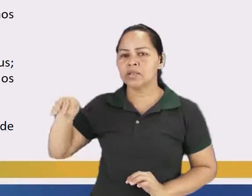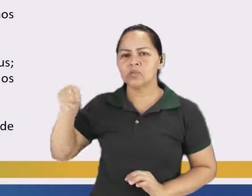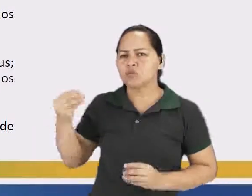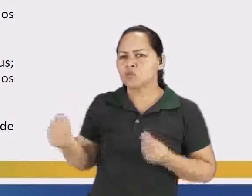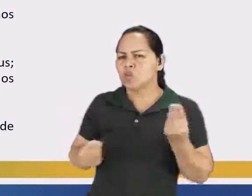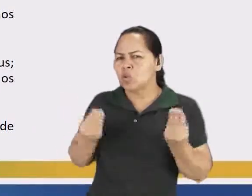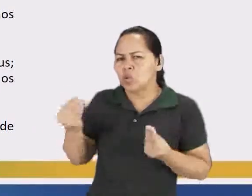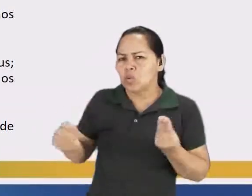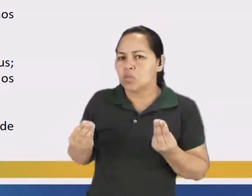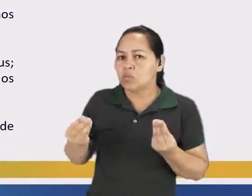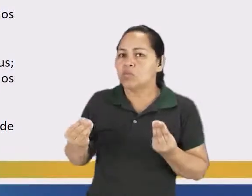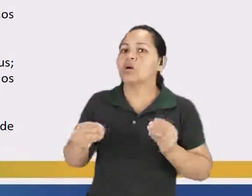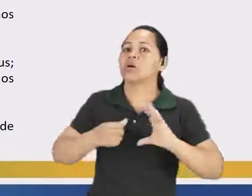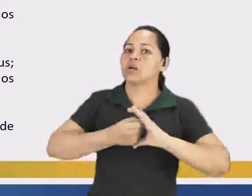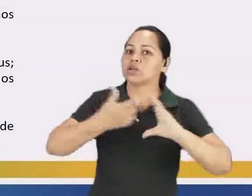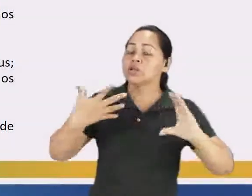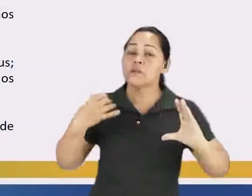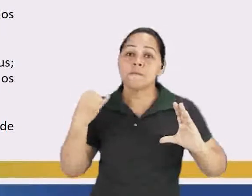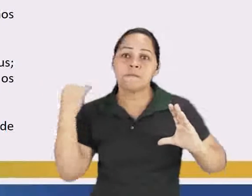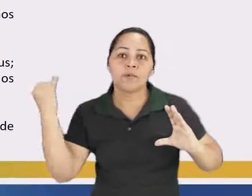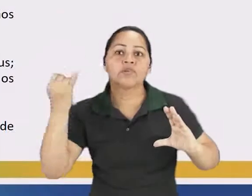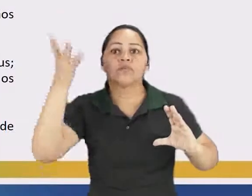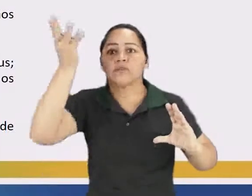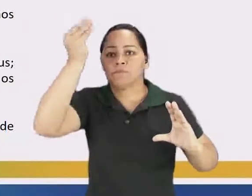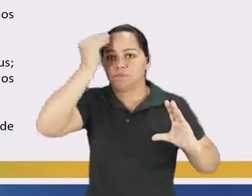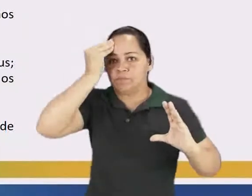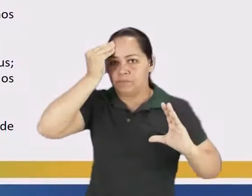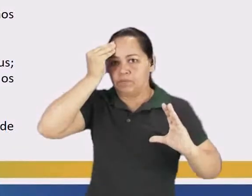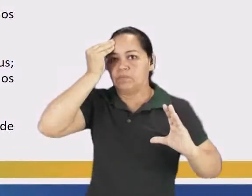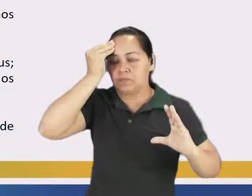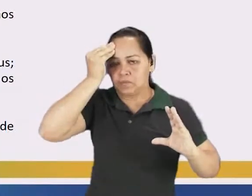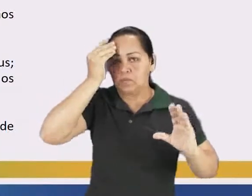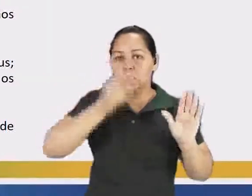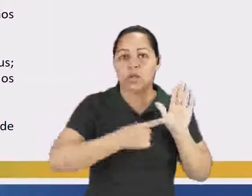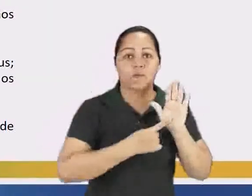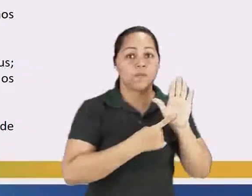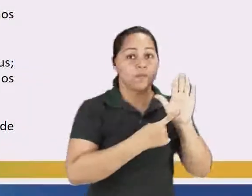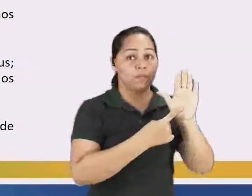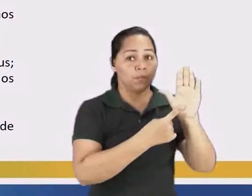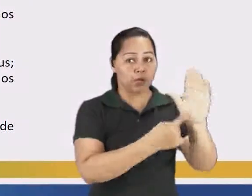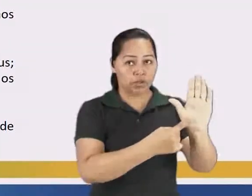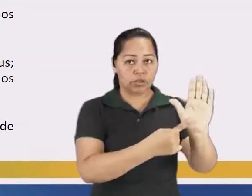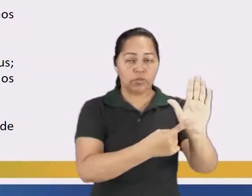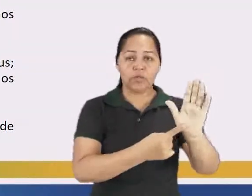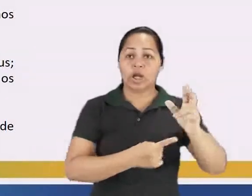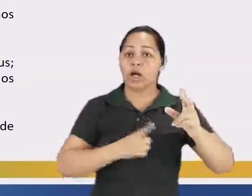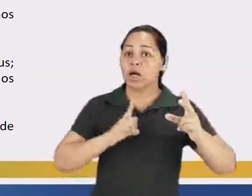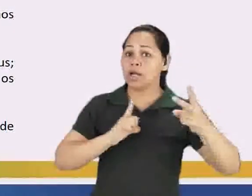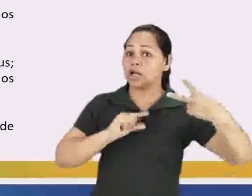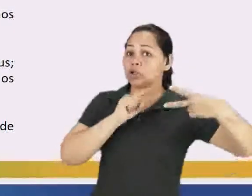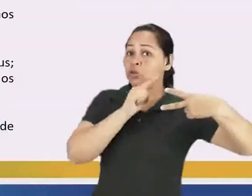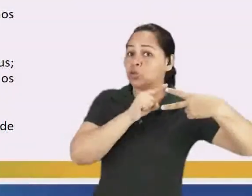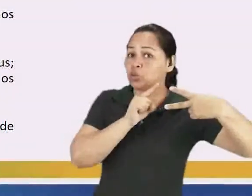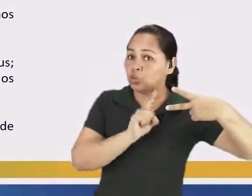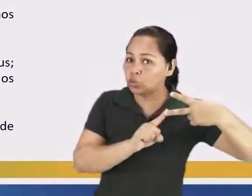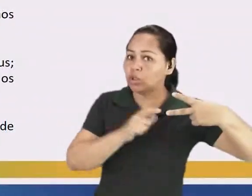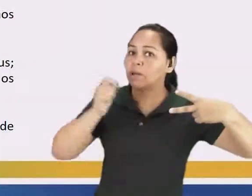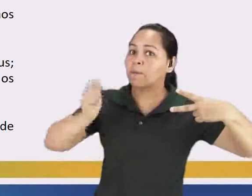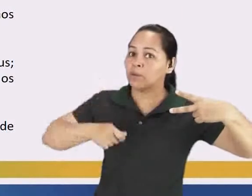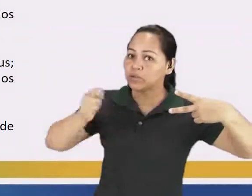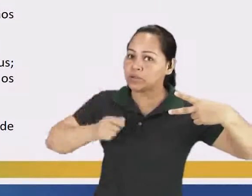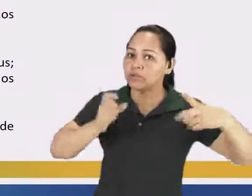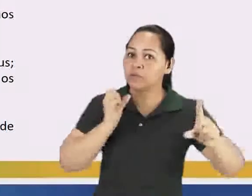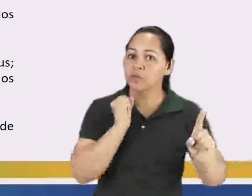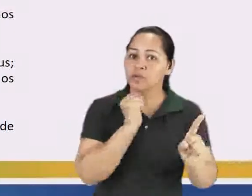entender quais são as características desse momento. Aponte a alternativa em que duas características desse momento são